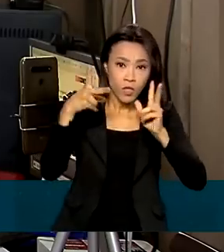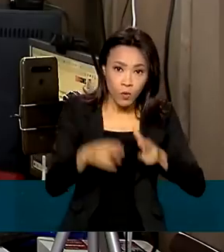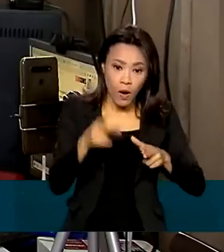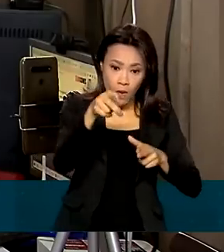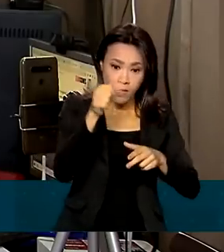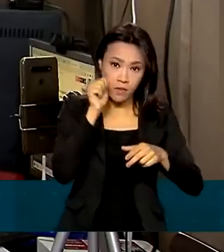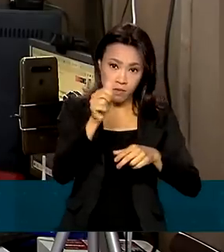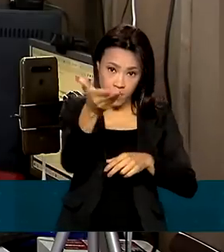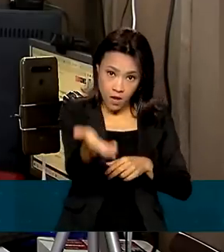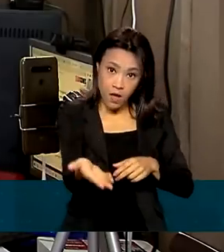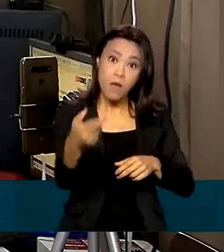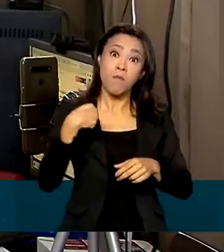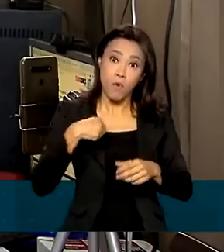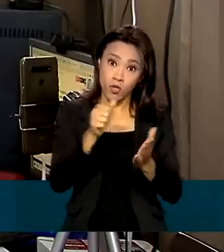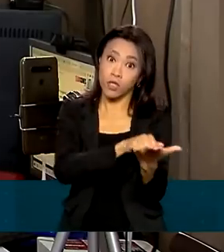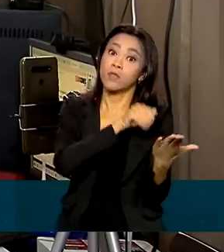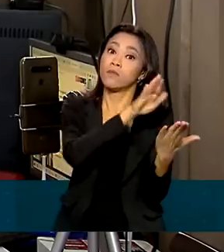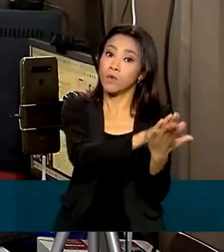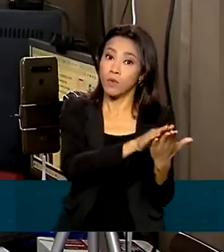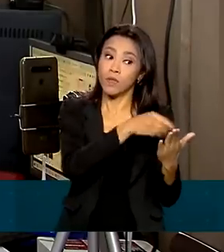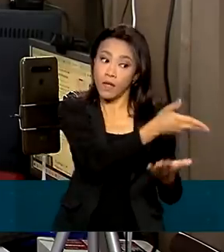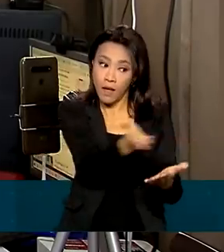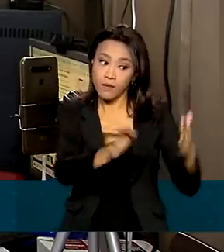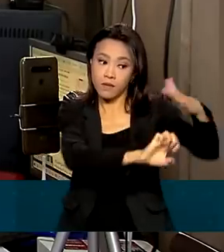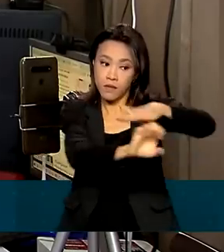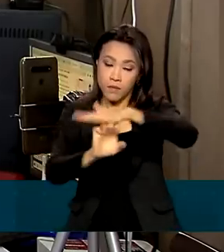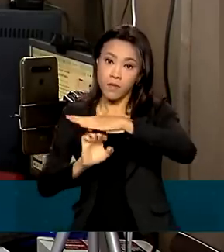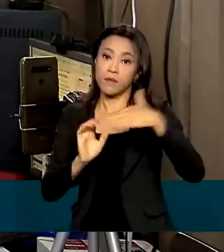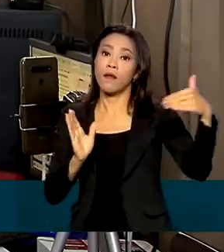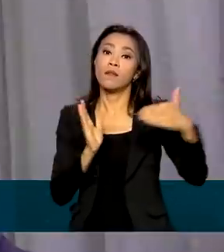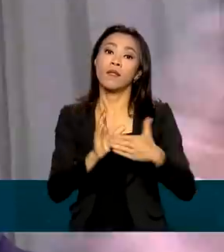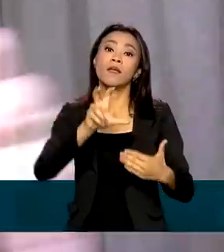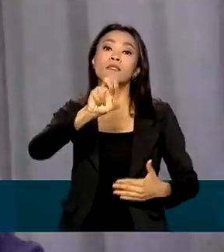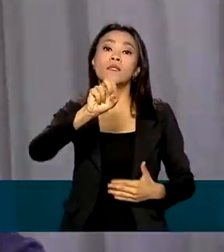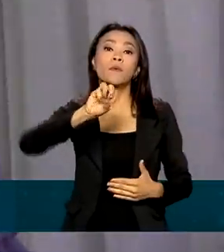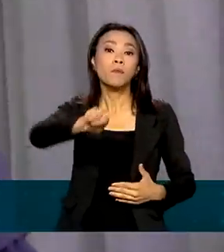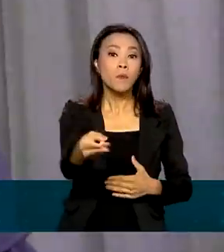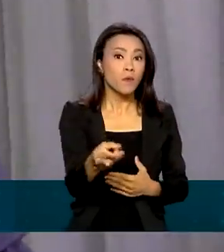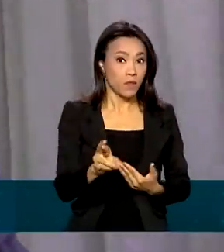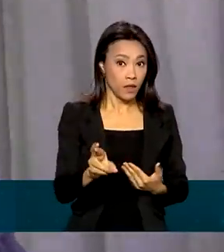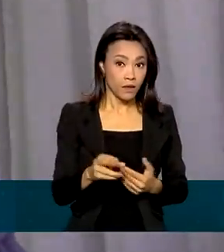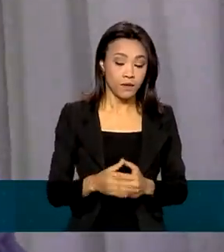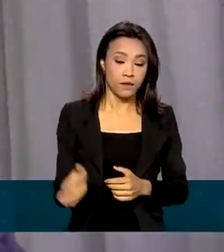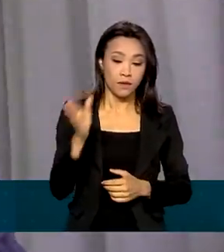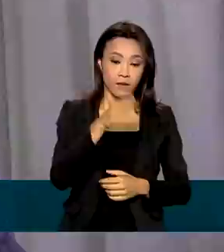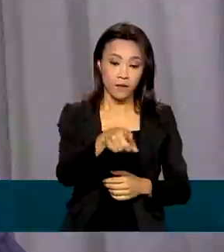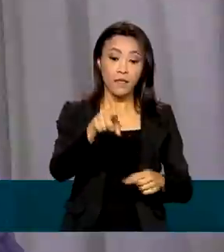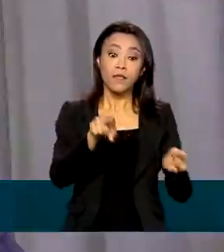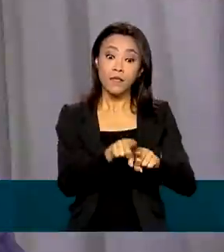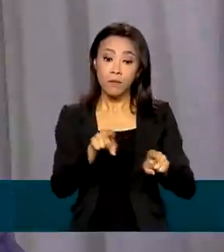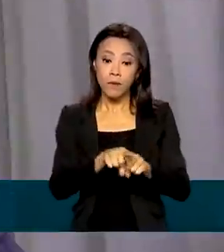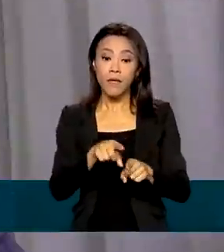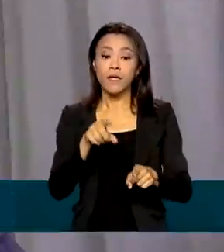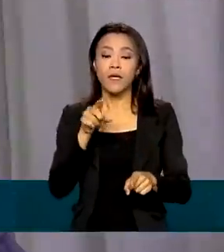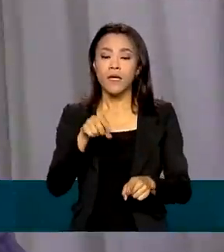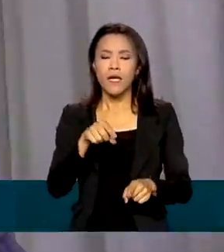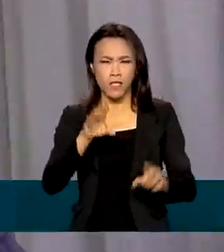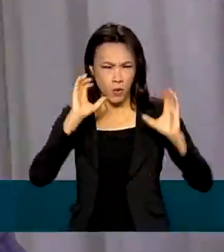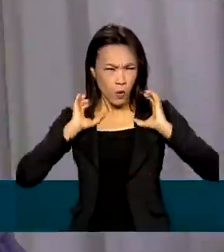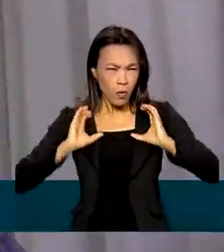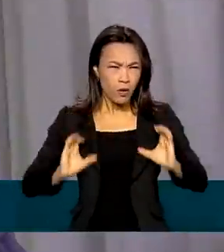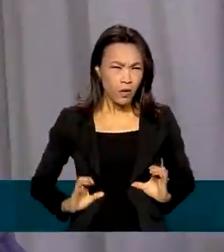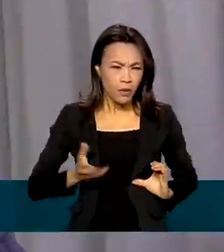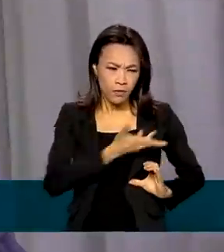podem receber multa de até 50 milhões de reais. Também poderá ser apurado a essa conduta